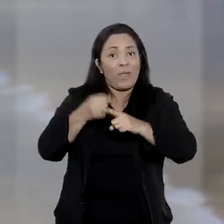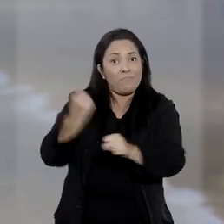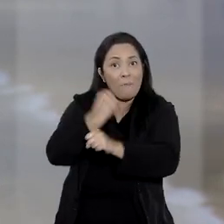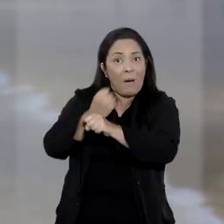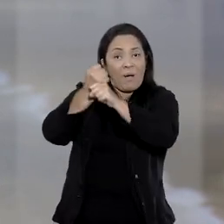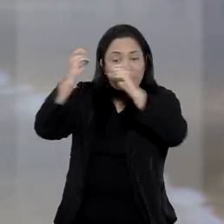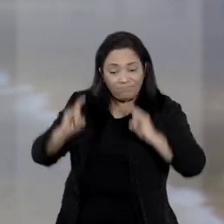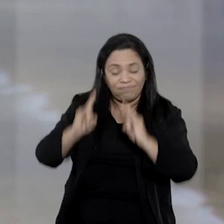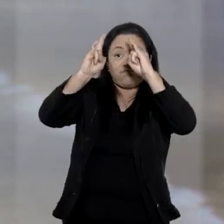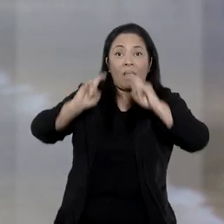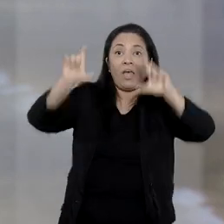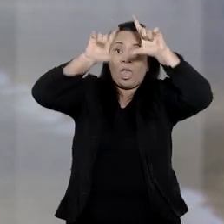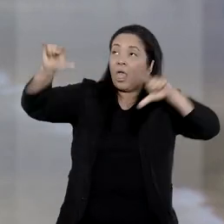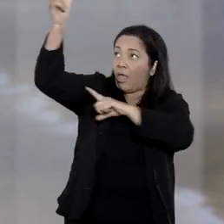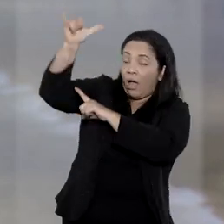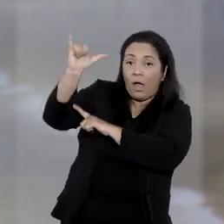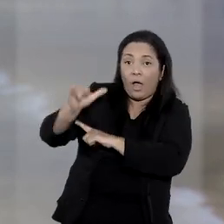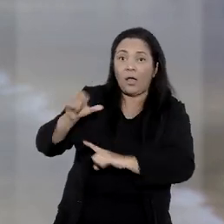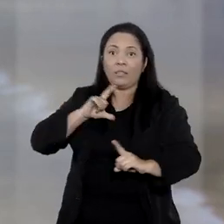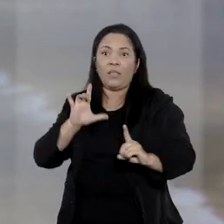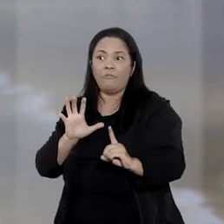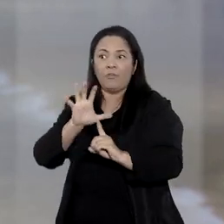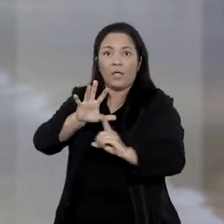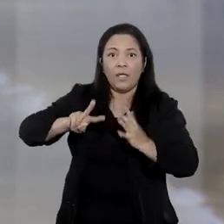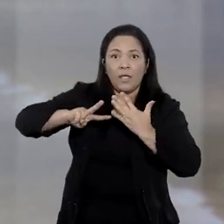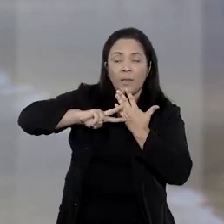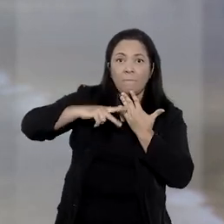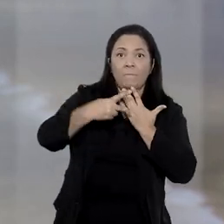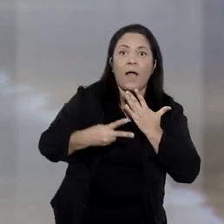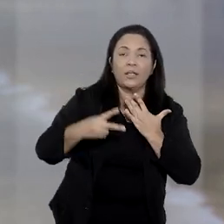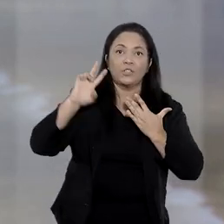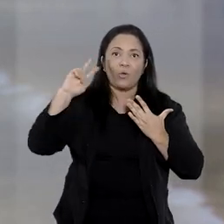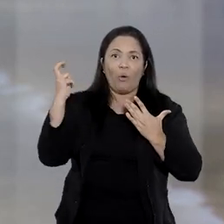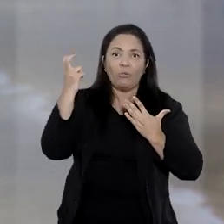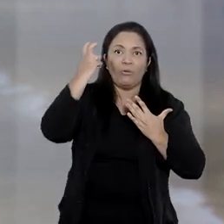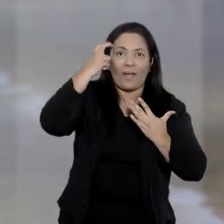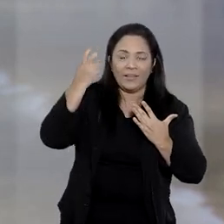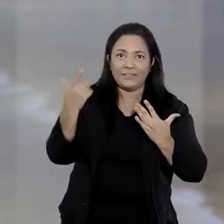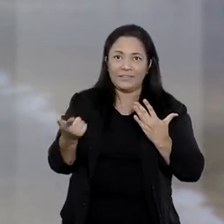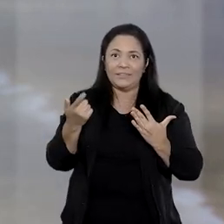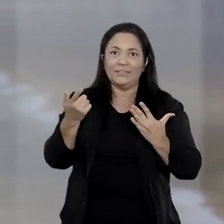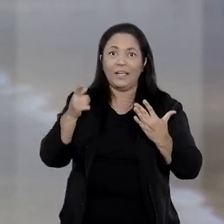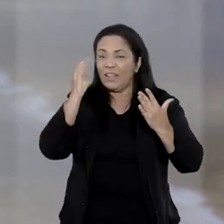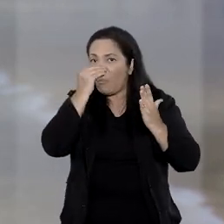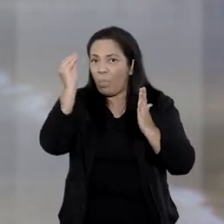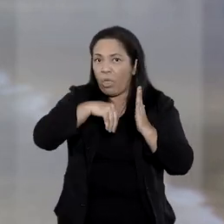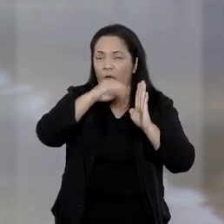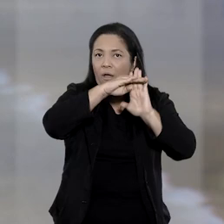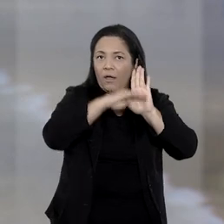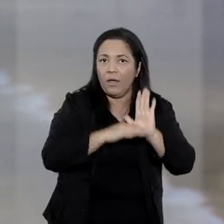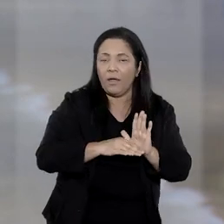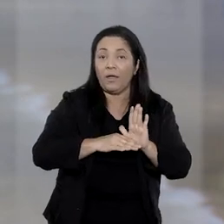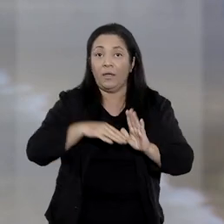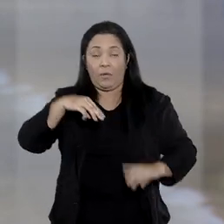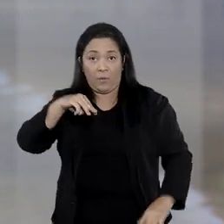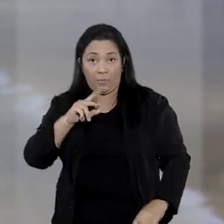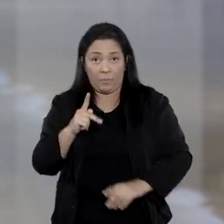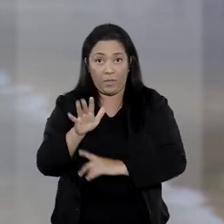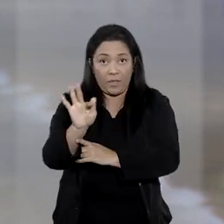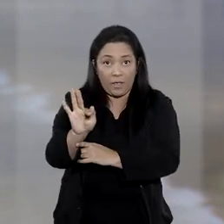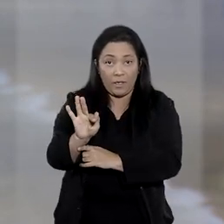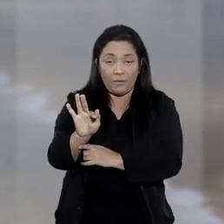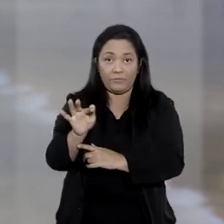as devidas medidas de mitigação de impactos sociais e culturais exigidas. Em 2019, acolhendo o pedido do